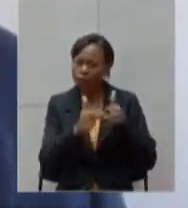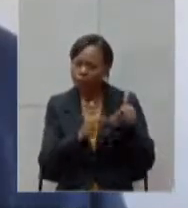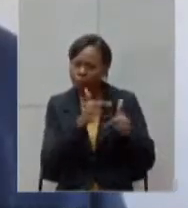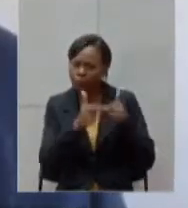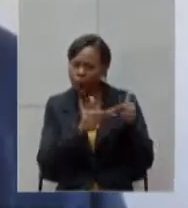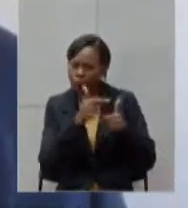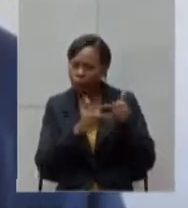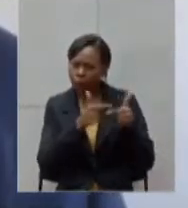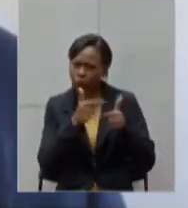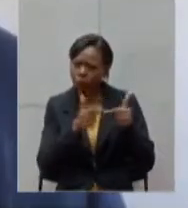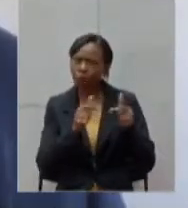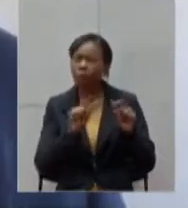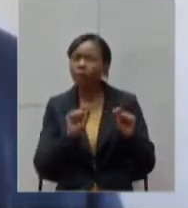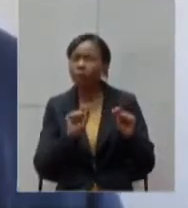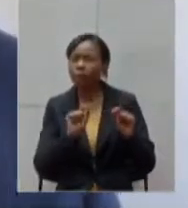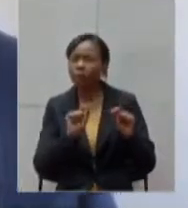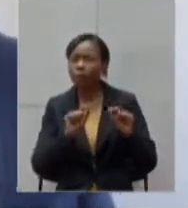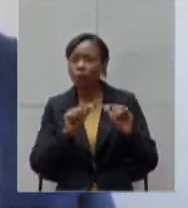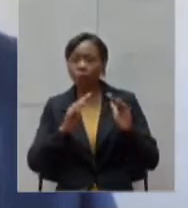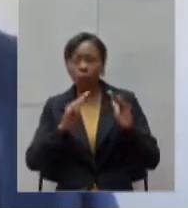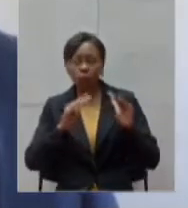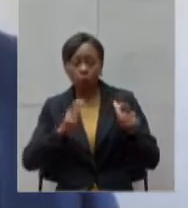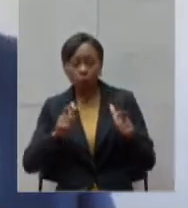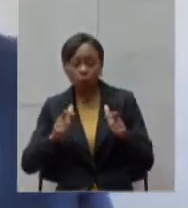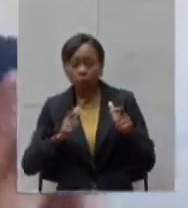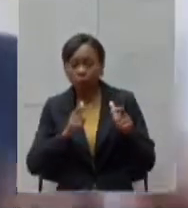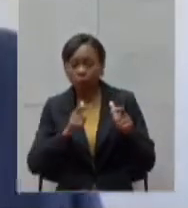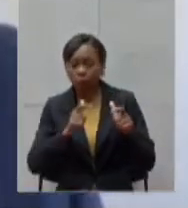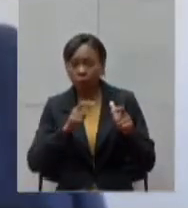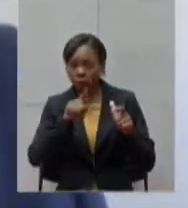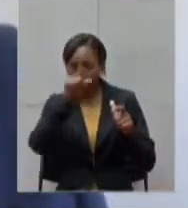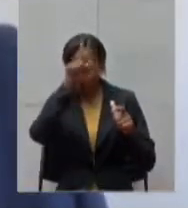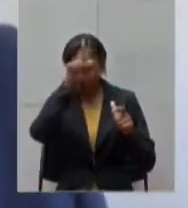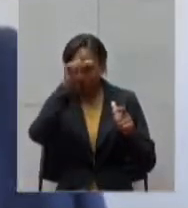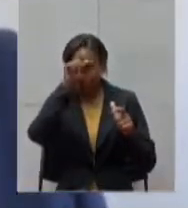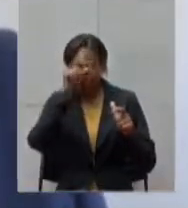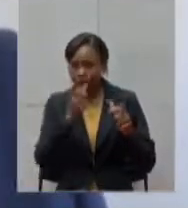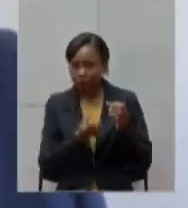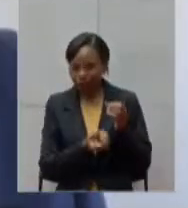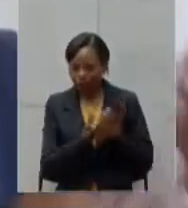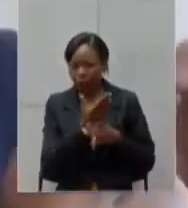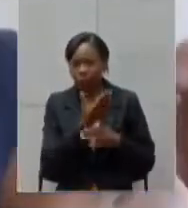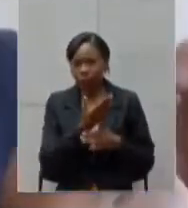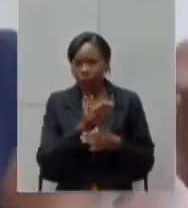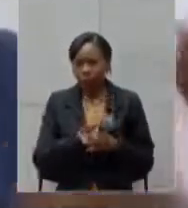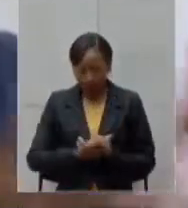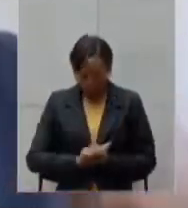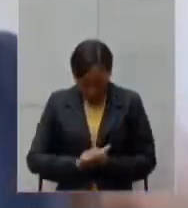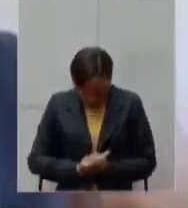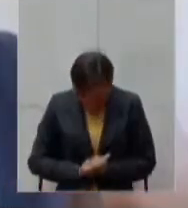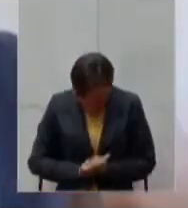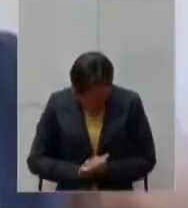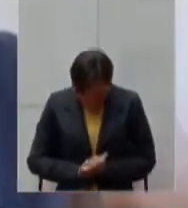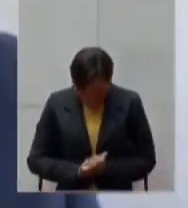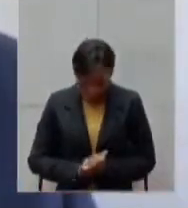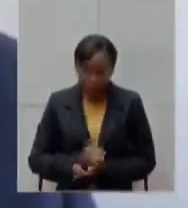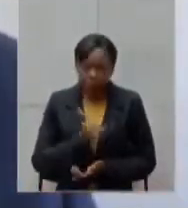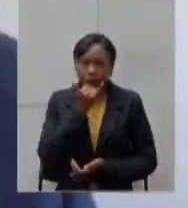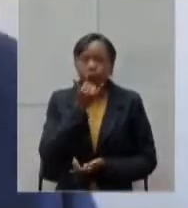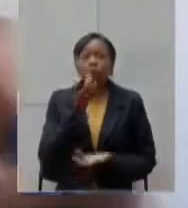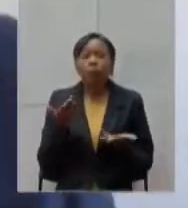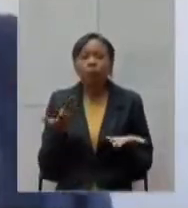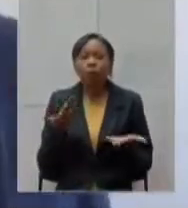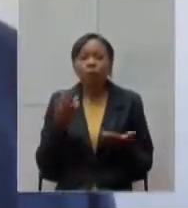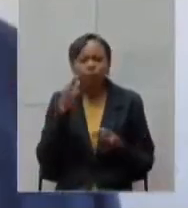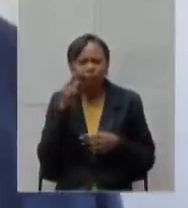dos hospitais de campanha verificou-se está na nota técnica que diz assim verificou-se problemas relacionados aos